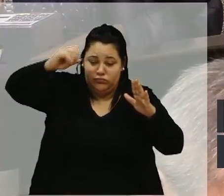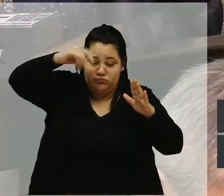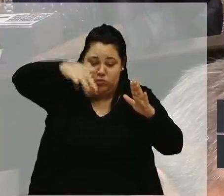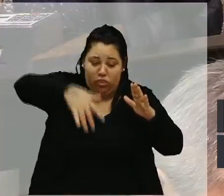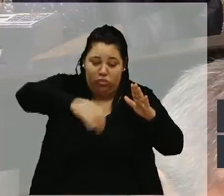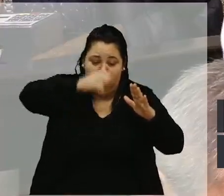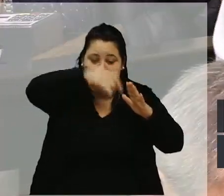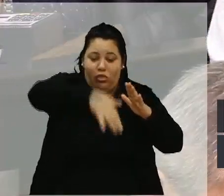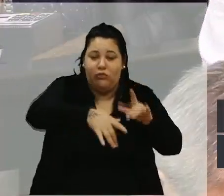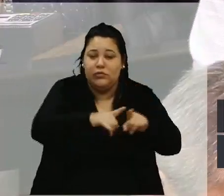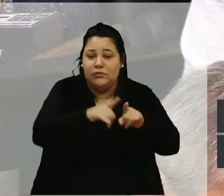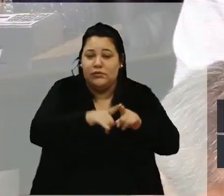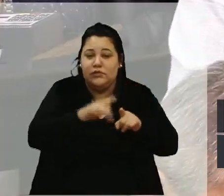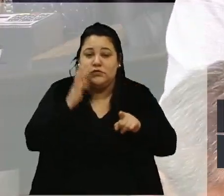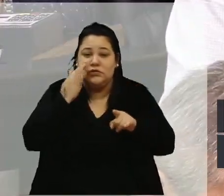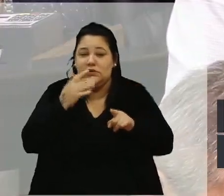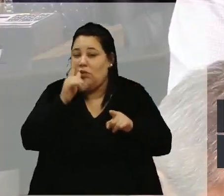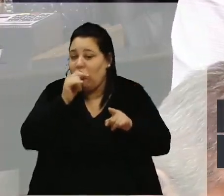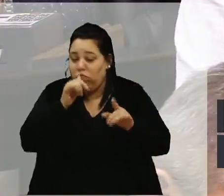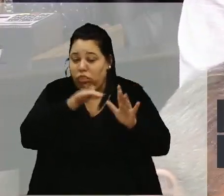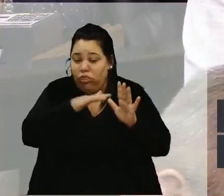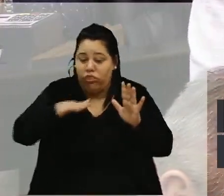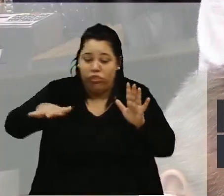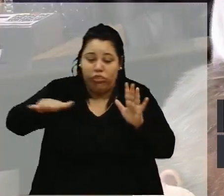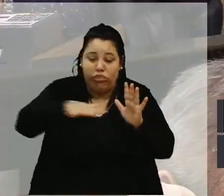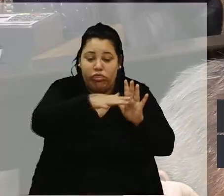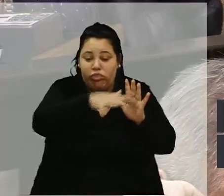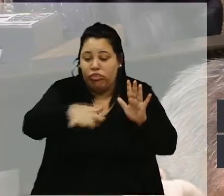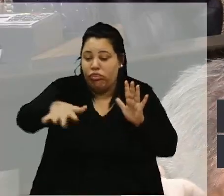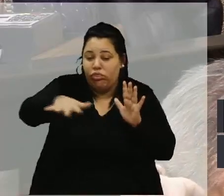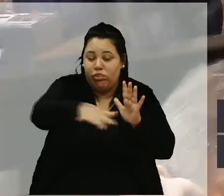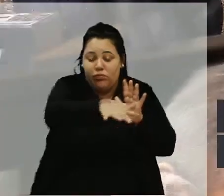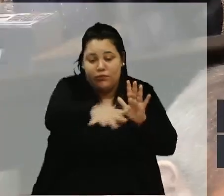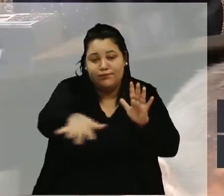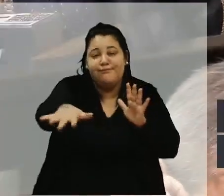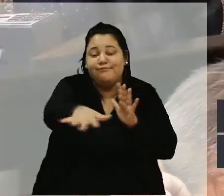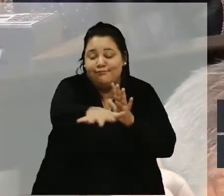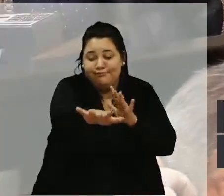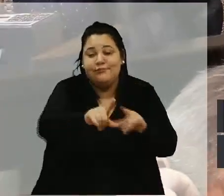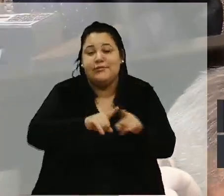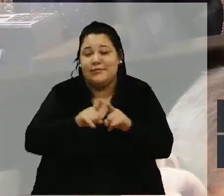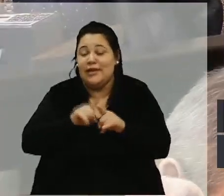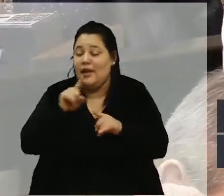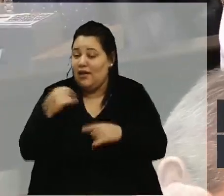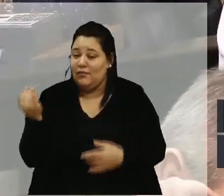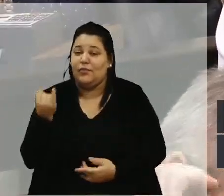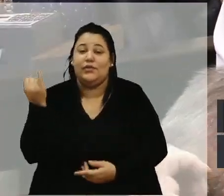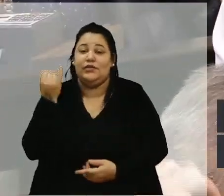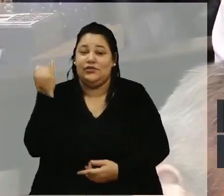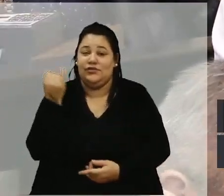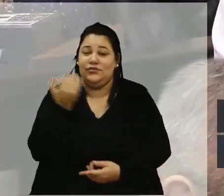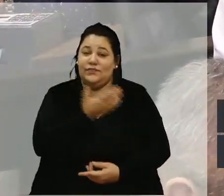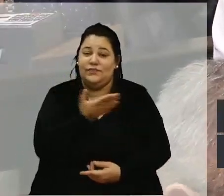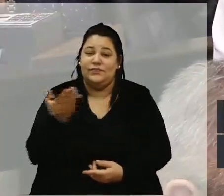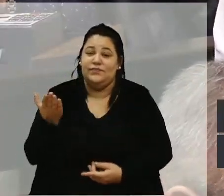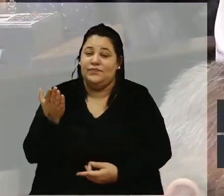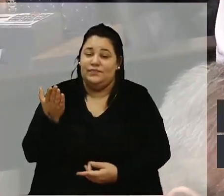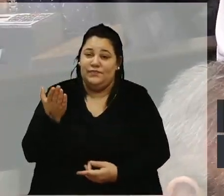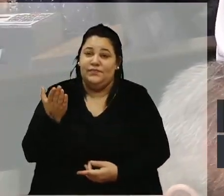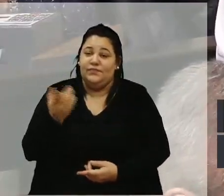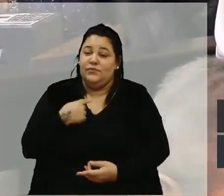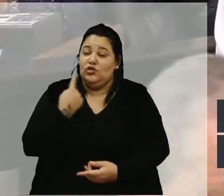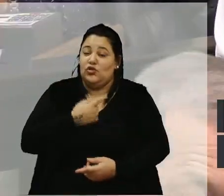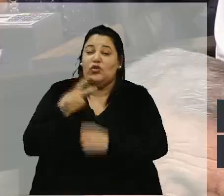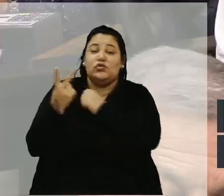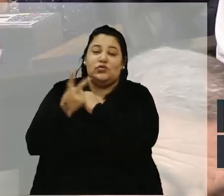das correntezas desses rios e córregos, é importante para a nossa proteção, não